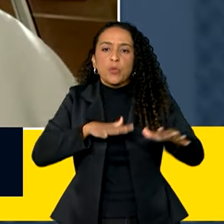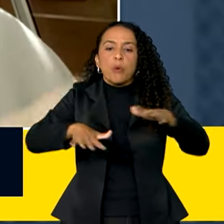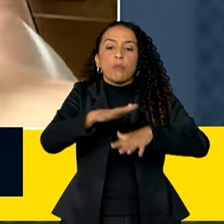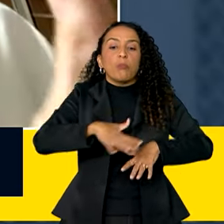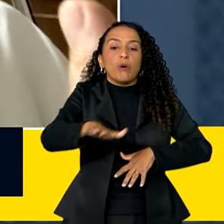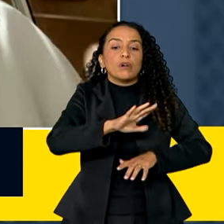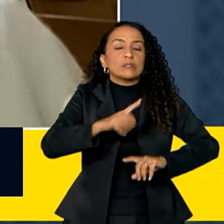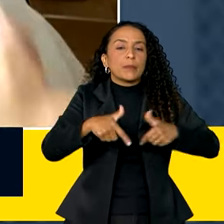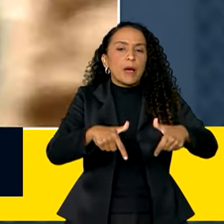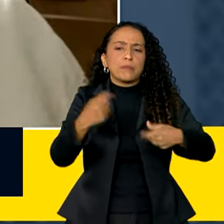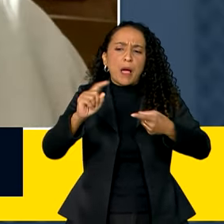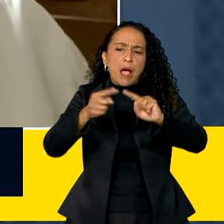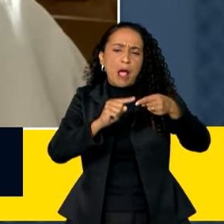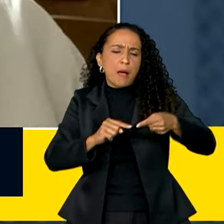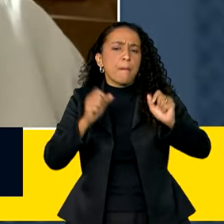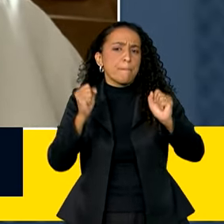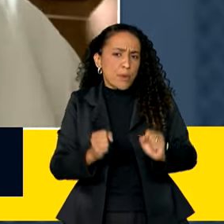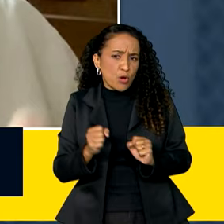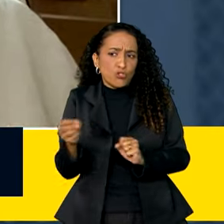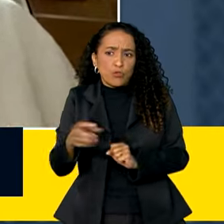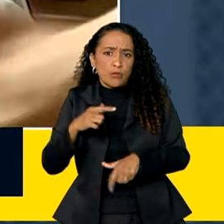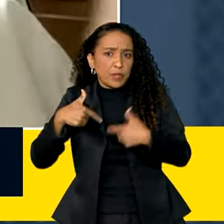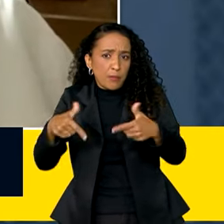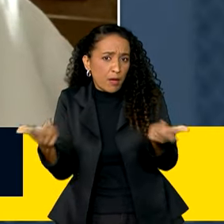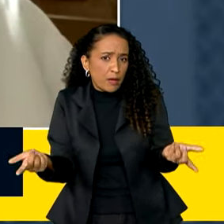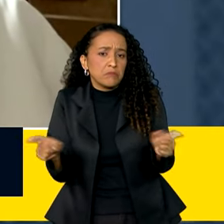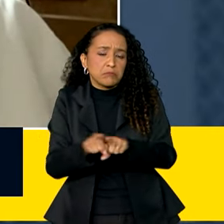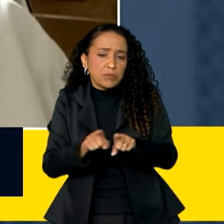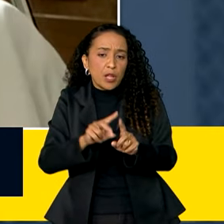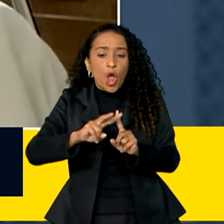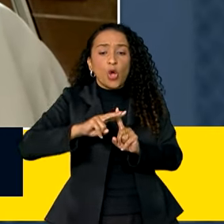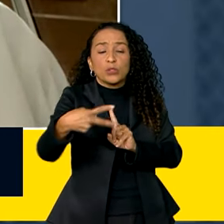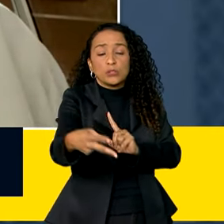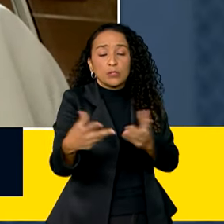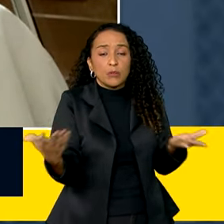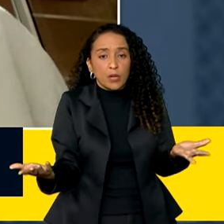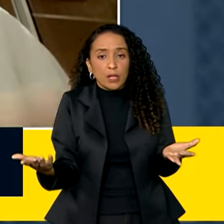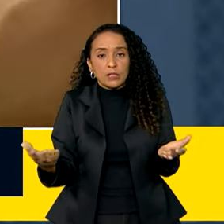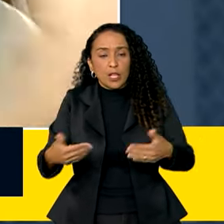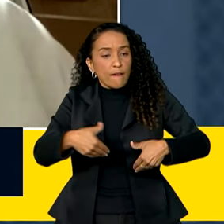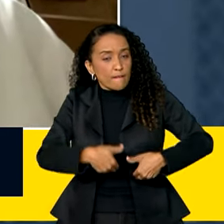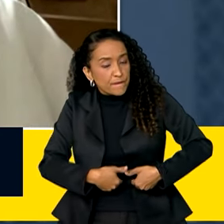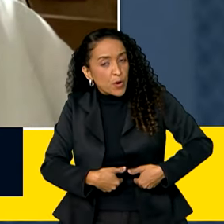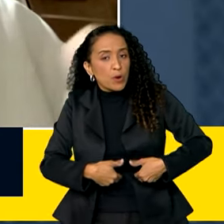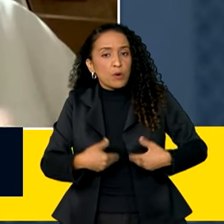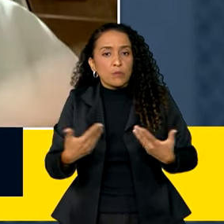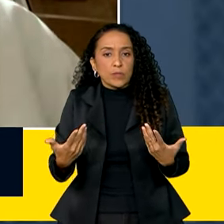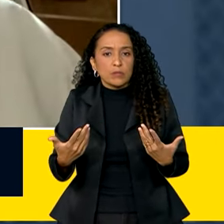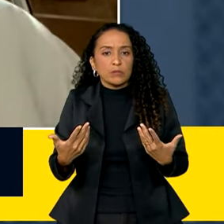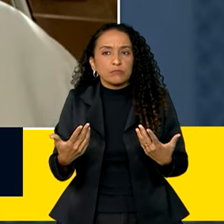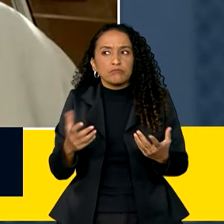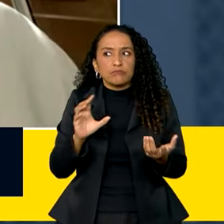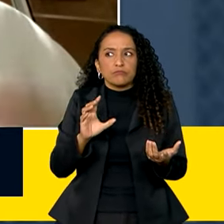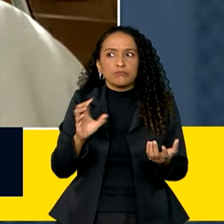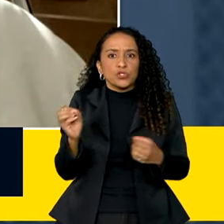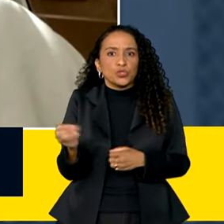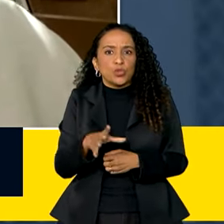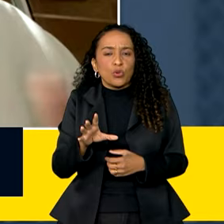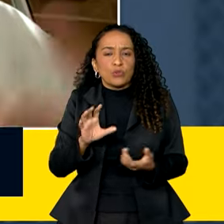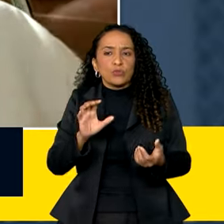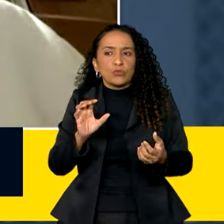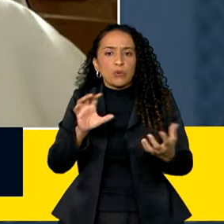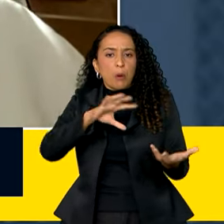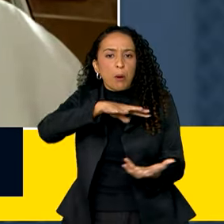do trabalho pode discutir esse novo mundo do trabalho também, quais as consequências disso na fome, né? Esse novo mundo